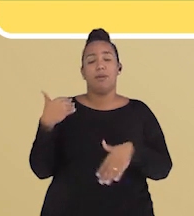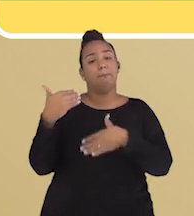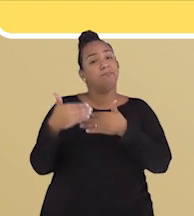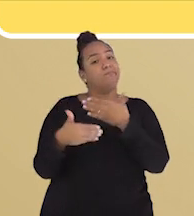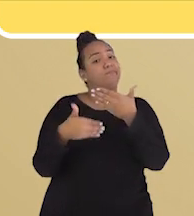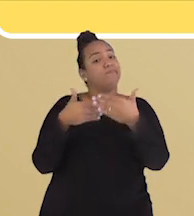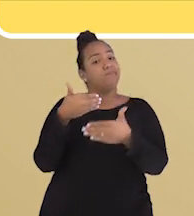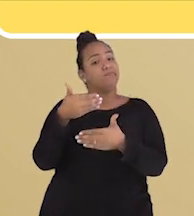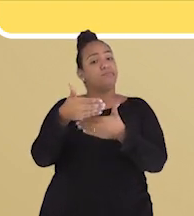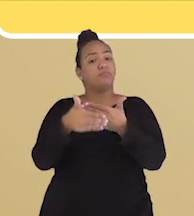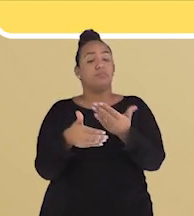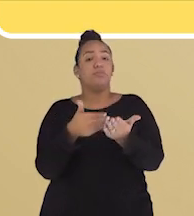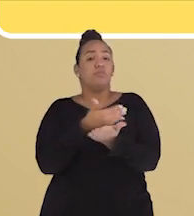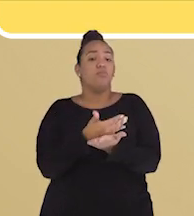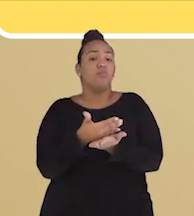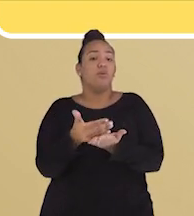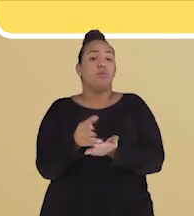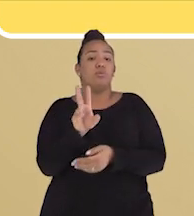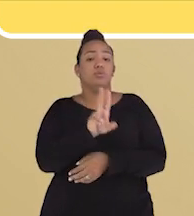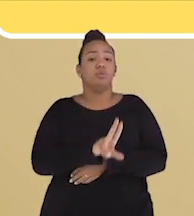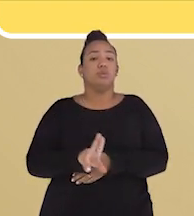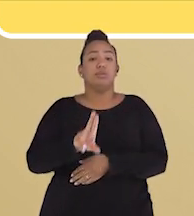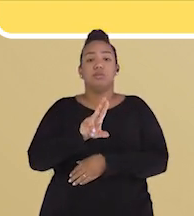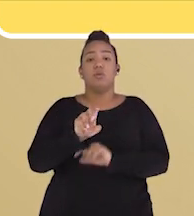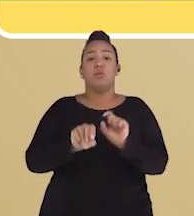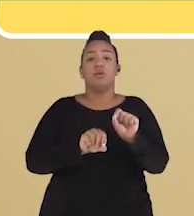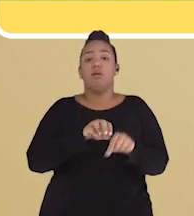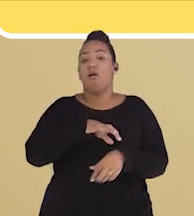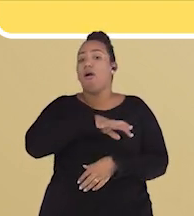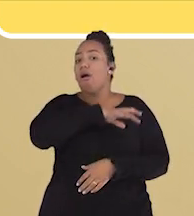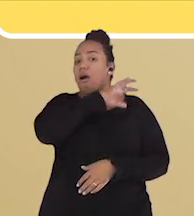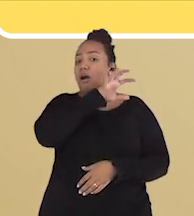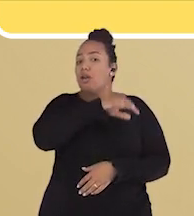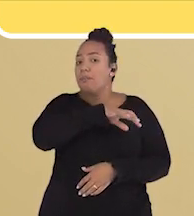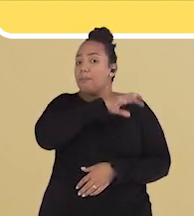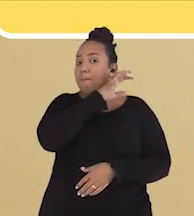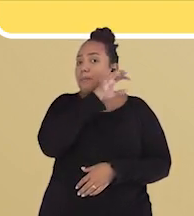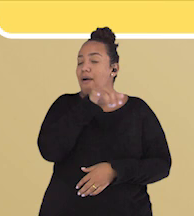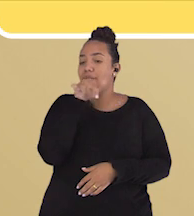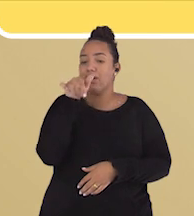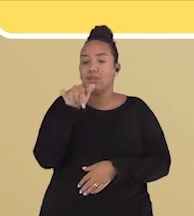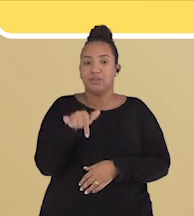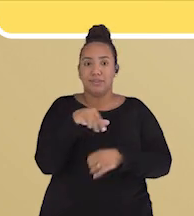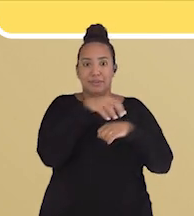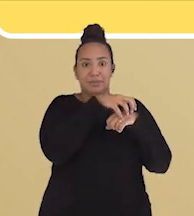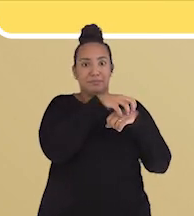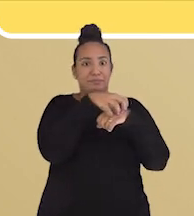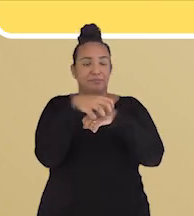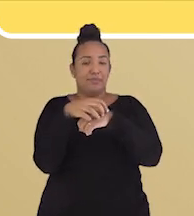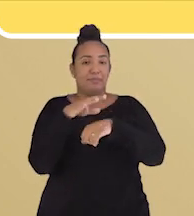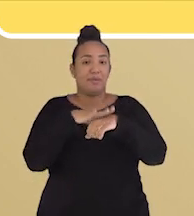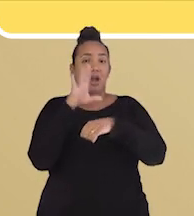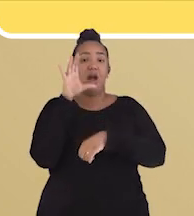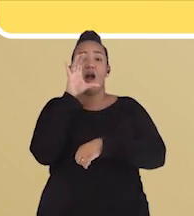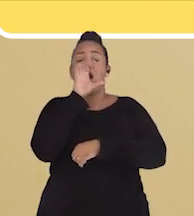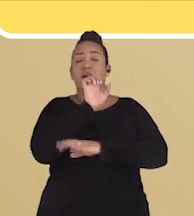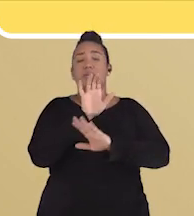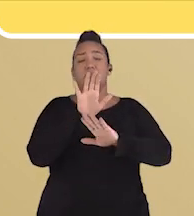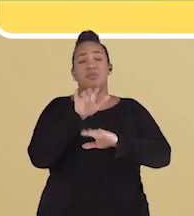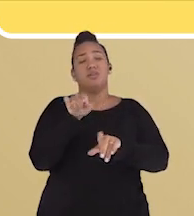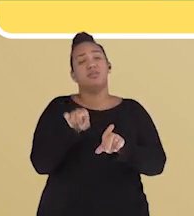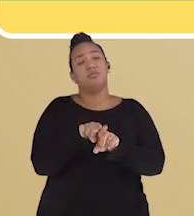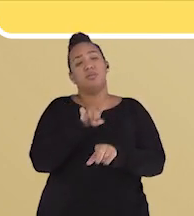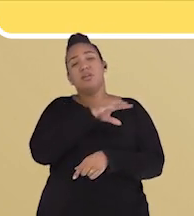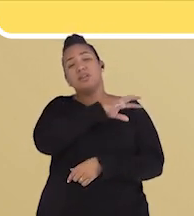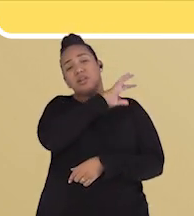eles começaram a usar animais para transportarem as coisas mais rápido. Porém, os animais também se cansavam muito